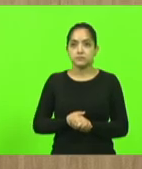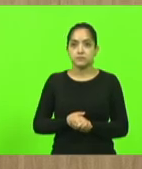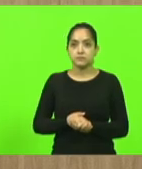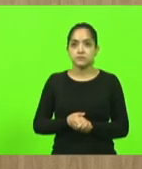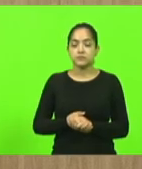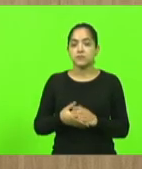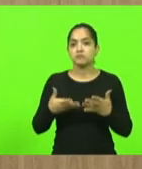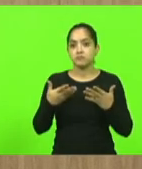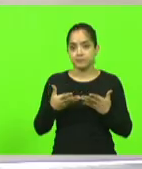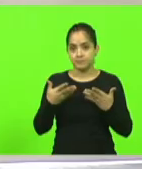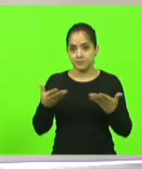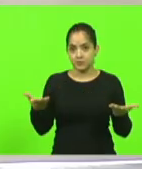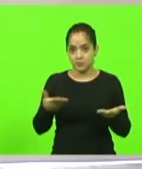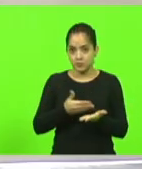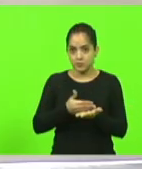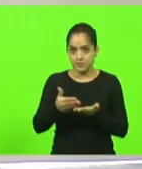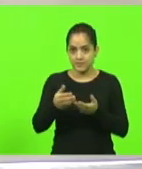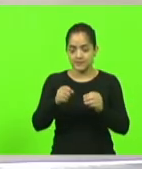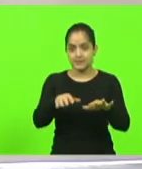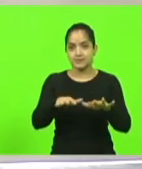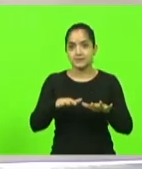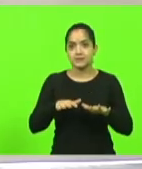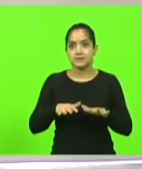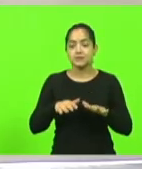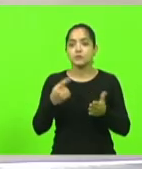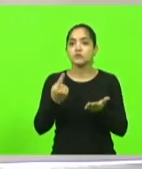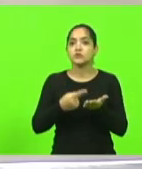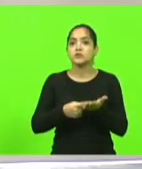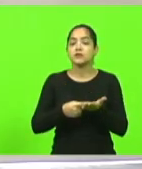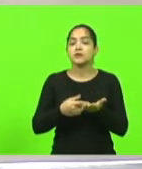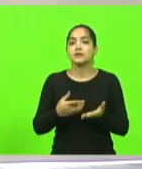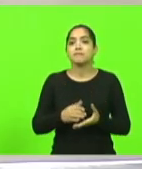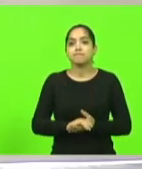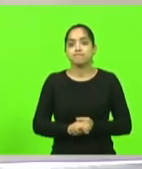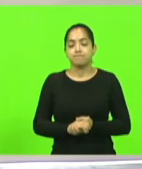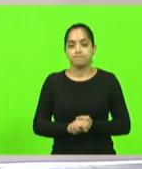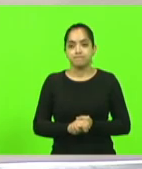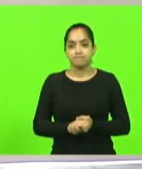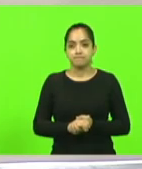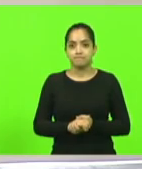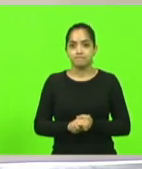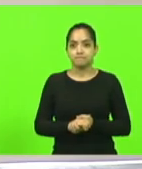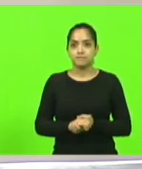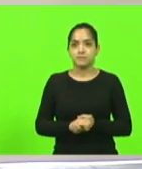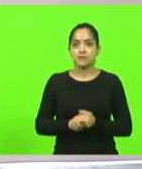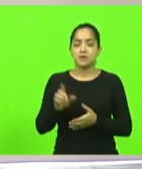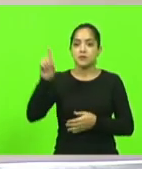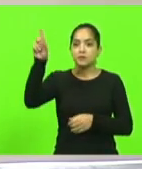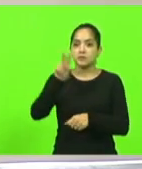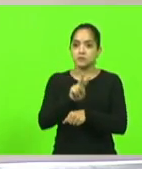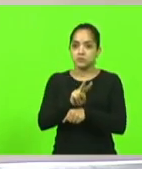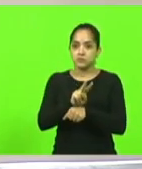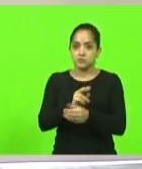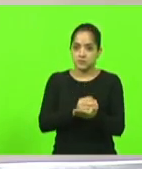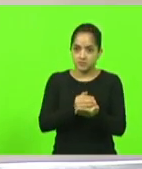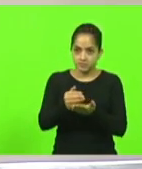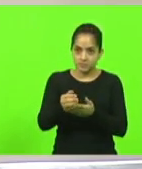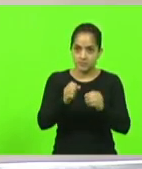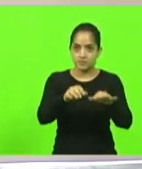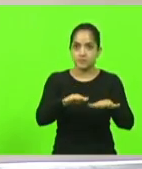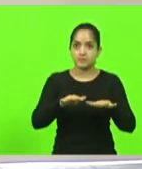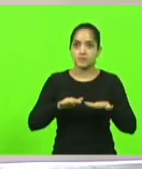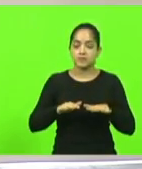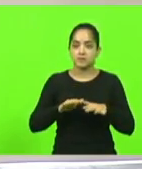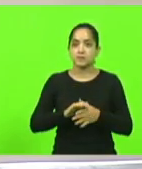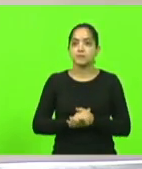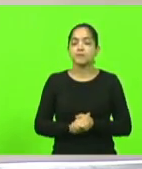Muita alegria que abrimos mais uma sessão neste momento. E, a proteção de Deus, declaro aberta a